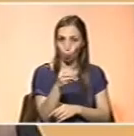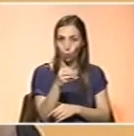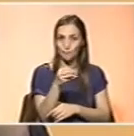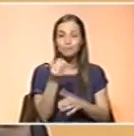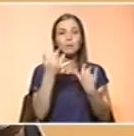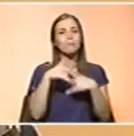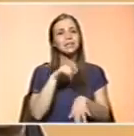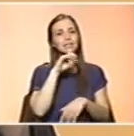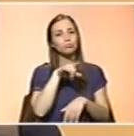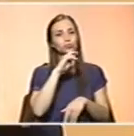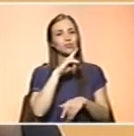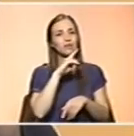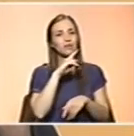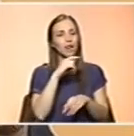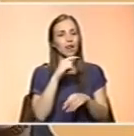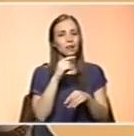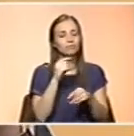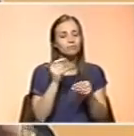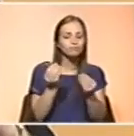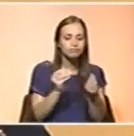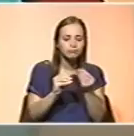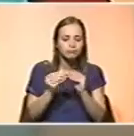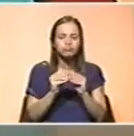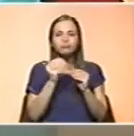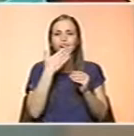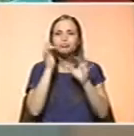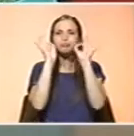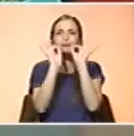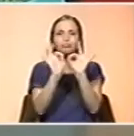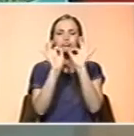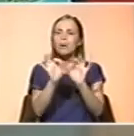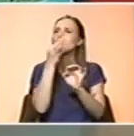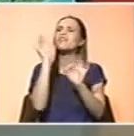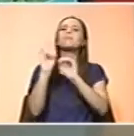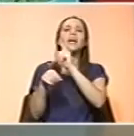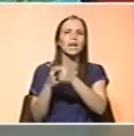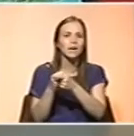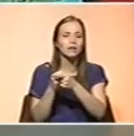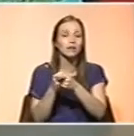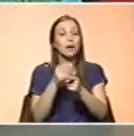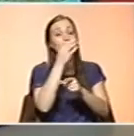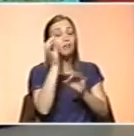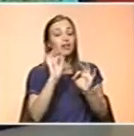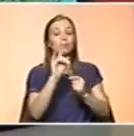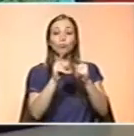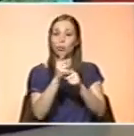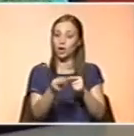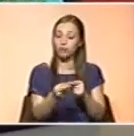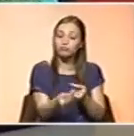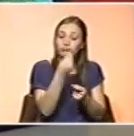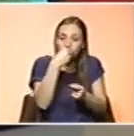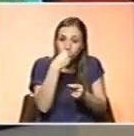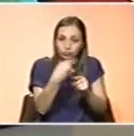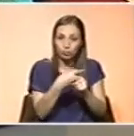concentrações de forma a que sejam as ideais. As ideais para quê? Para que, quando nos alimentarmos, tenhamos